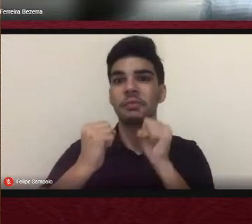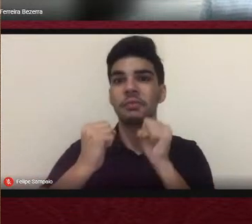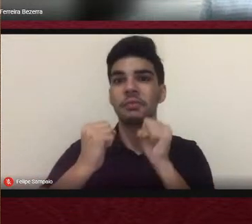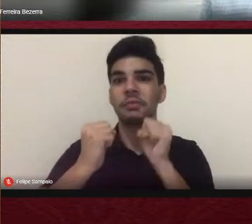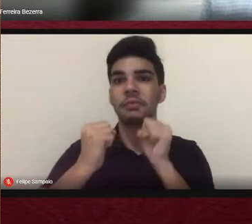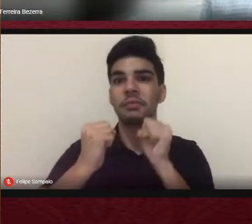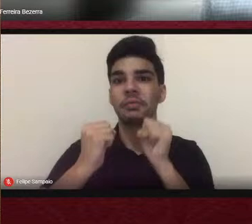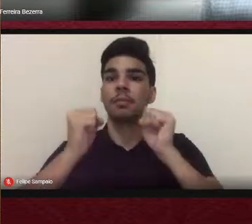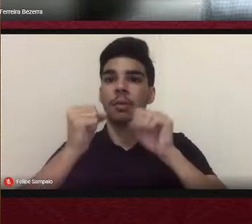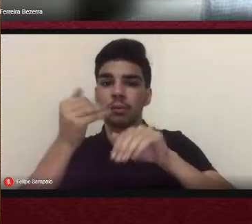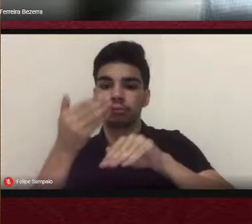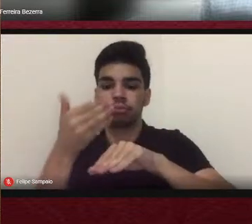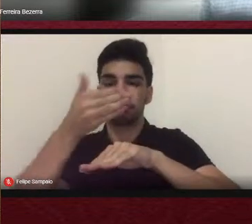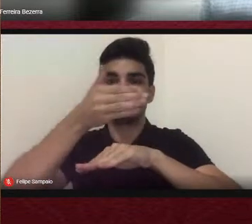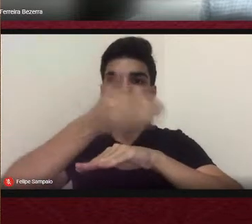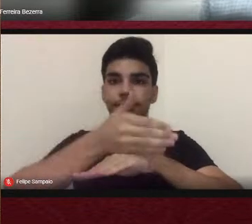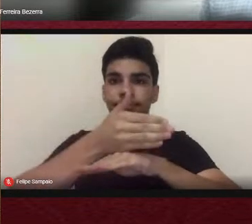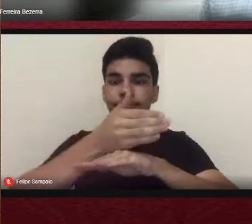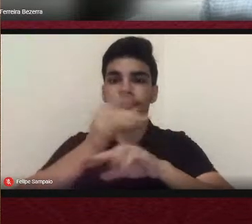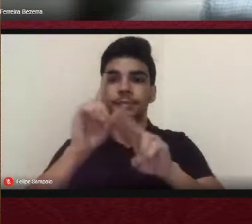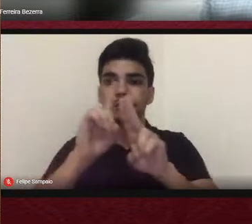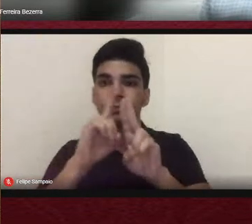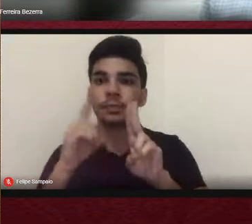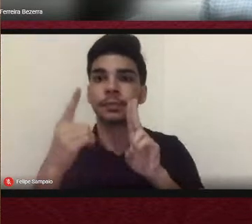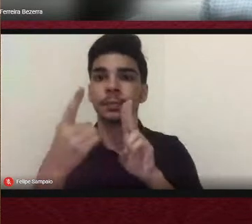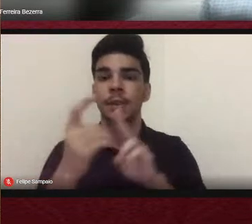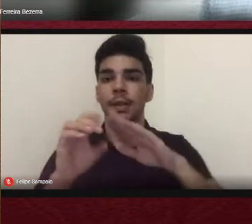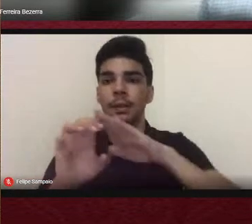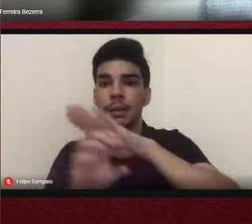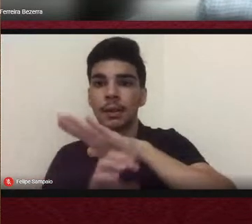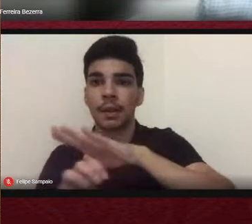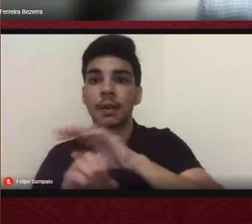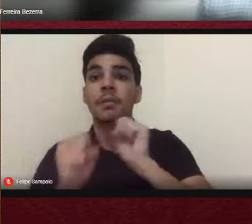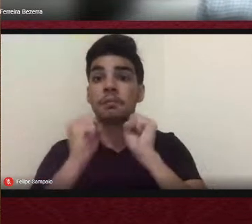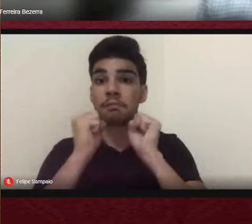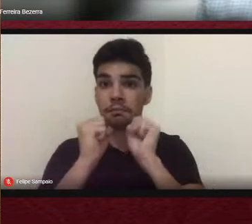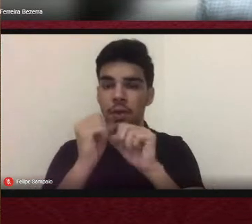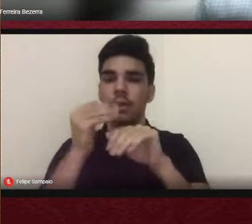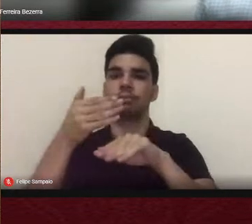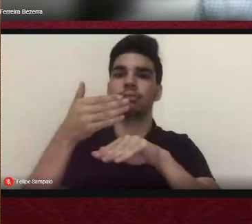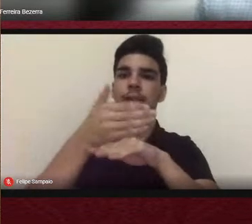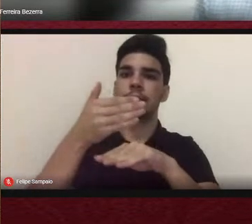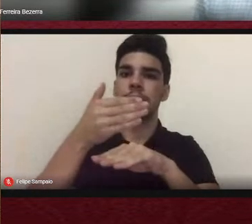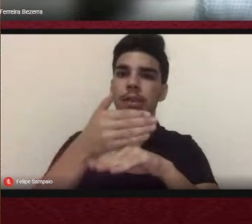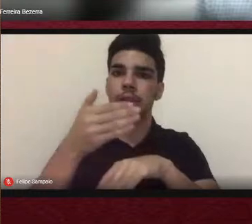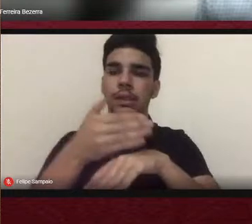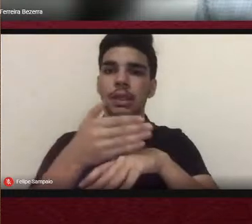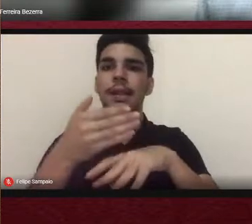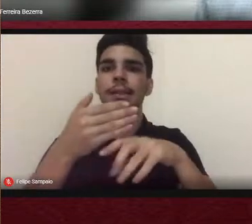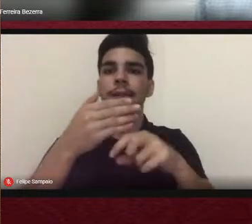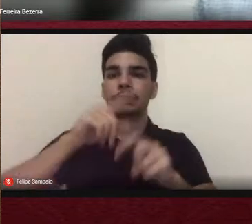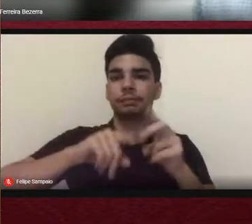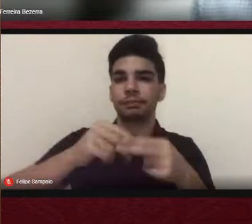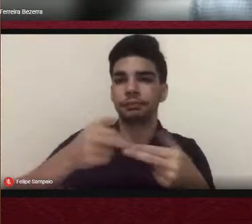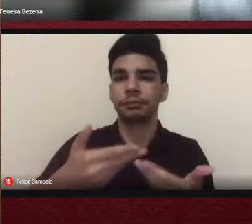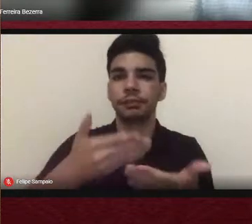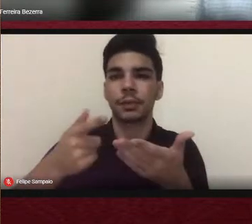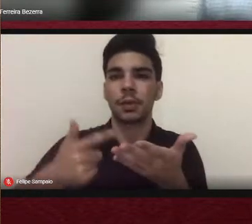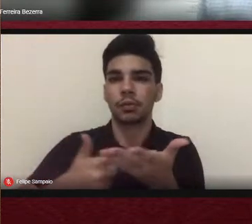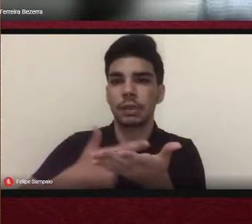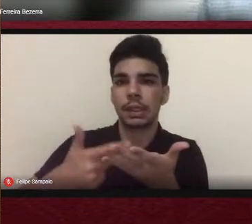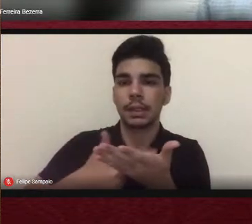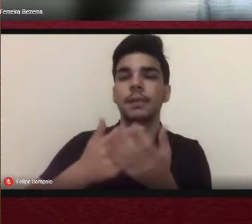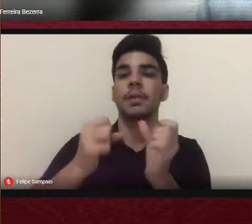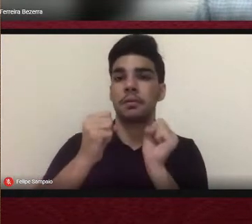da editora da UFGD, vocês podem acessar esse material, logicamente, além de, se alguém desejar